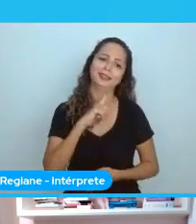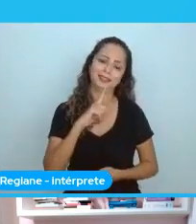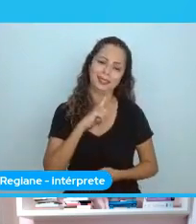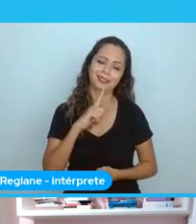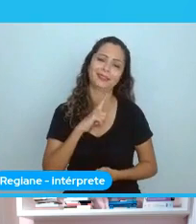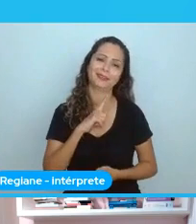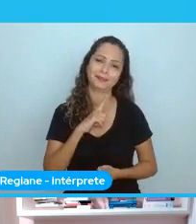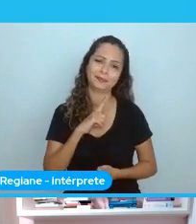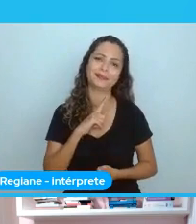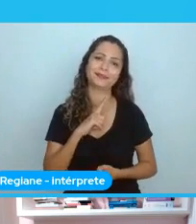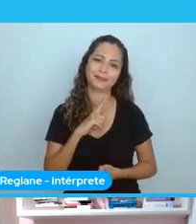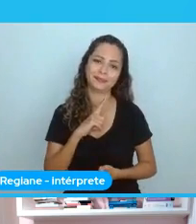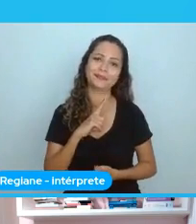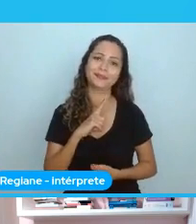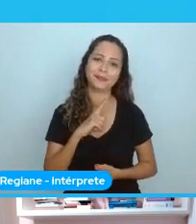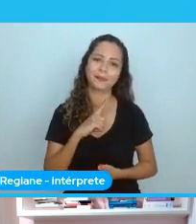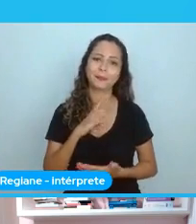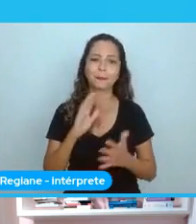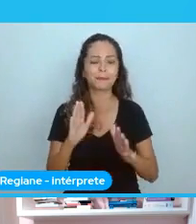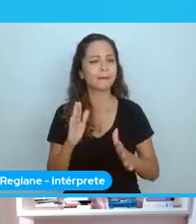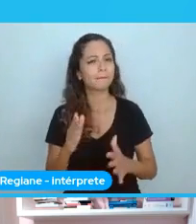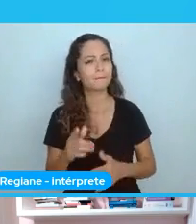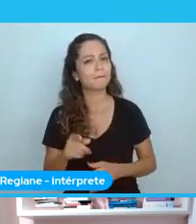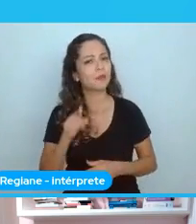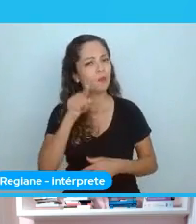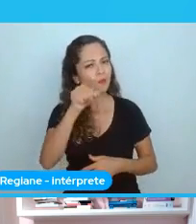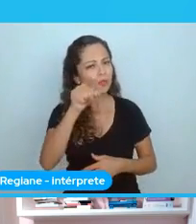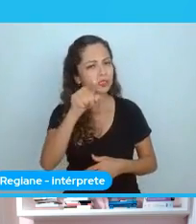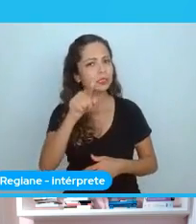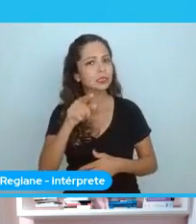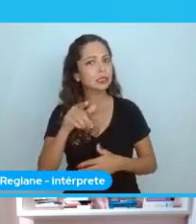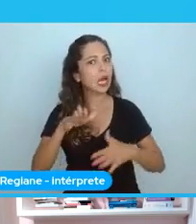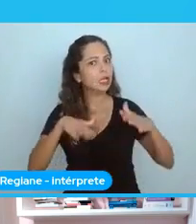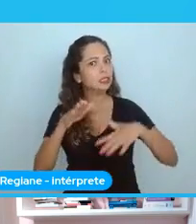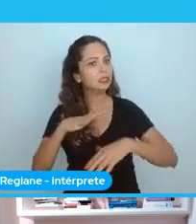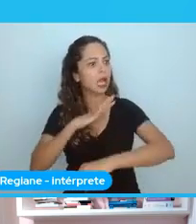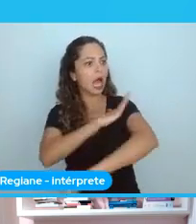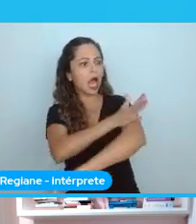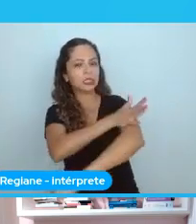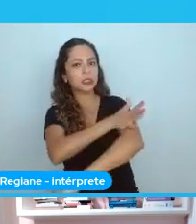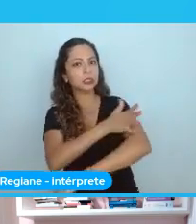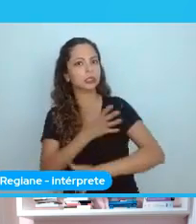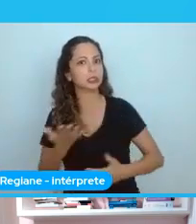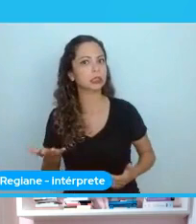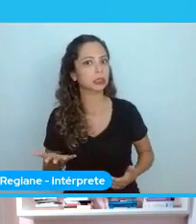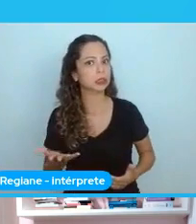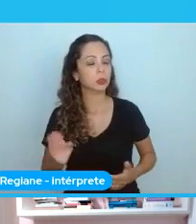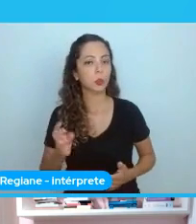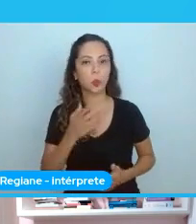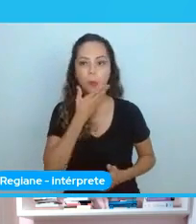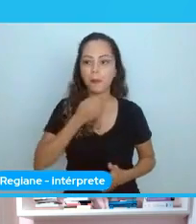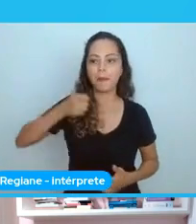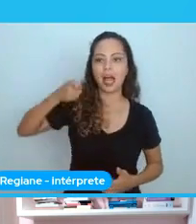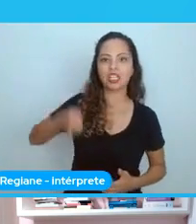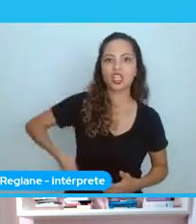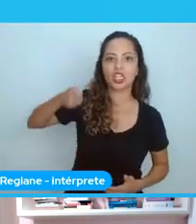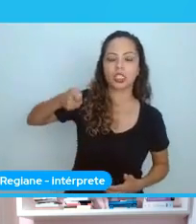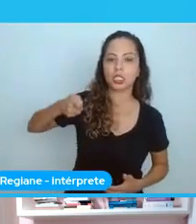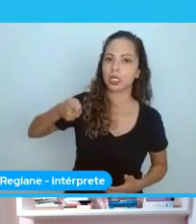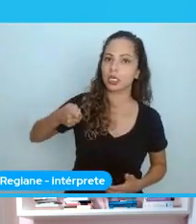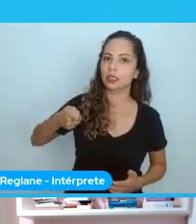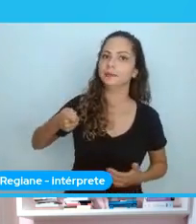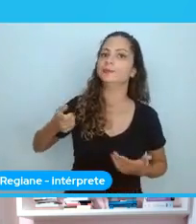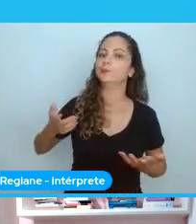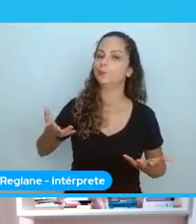pessoa... Você cometeu um ato e esse ato é racista. Você cometeu um ato e esse ato é machista. E a gente encontra muita